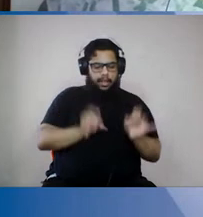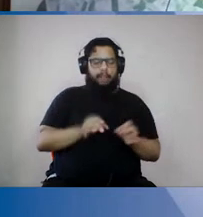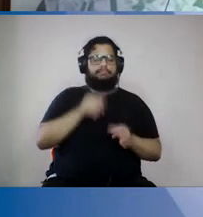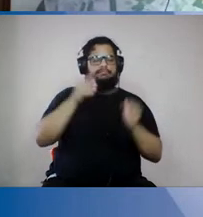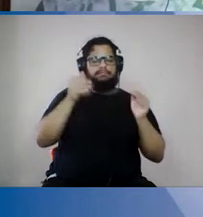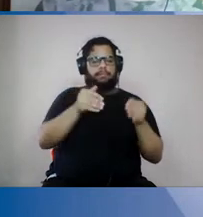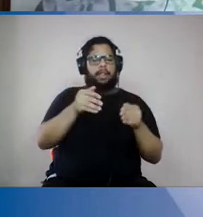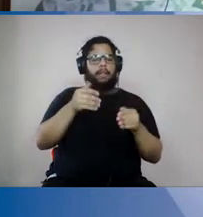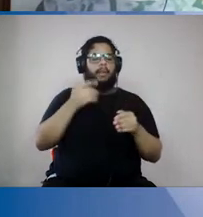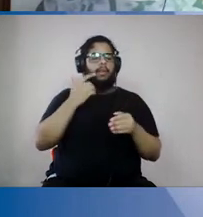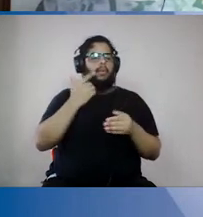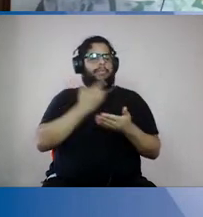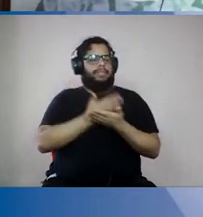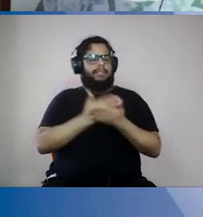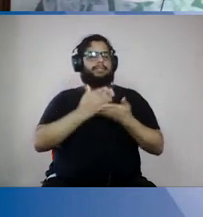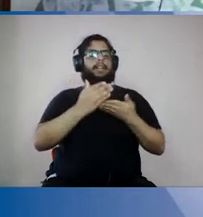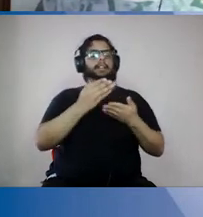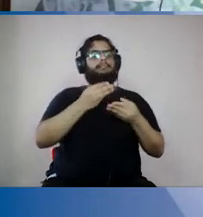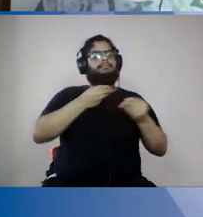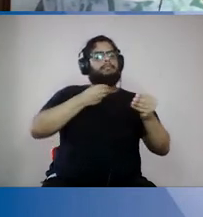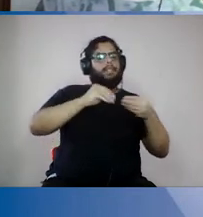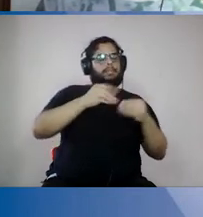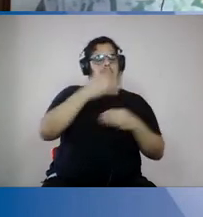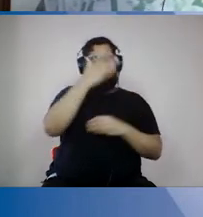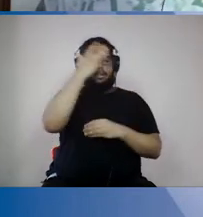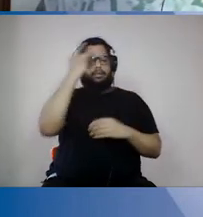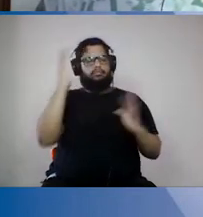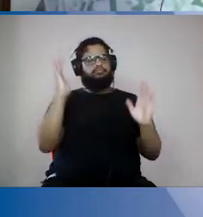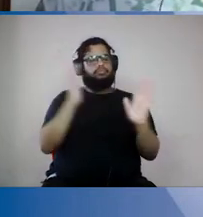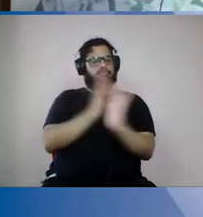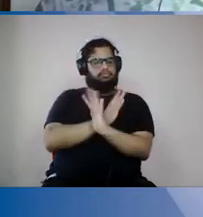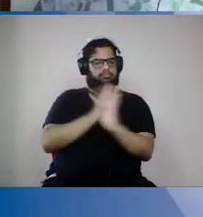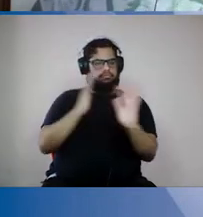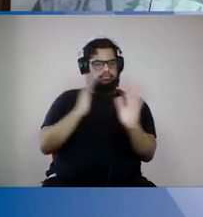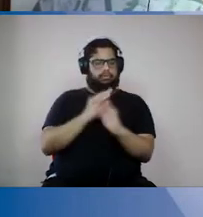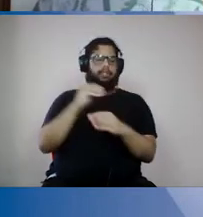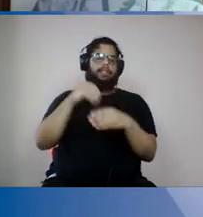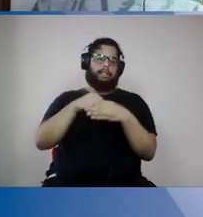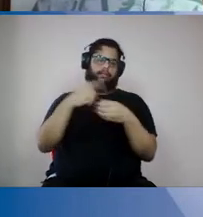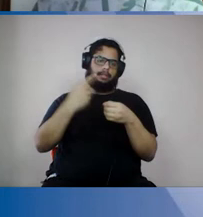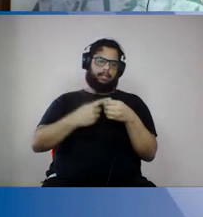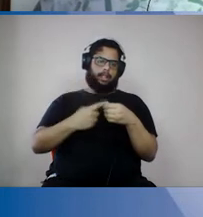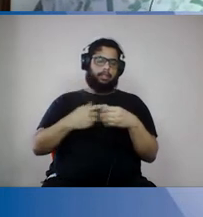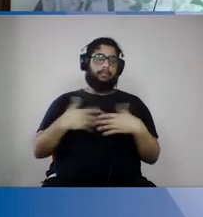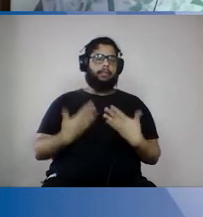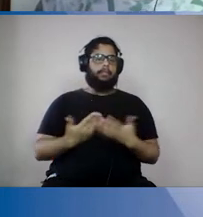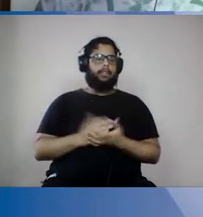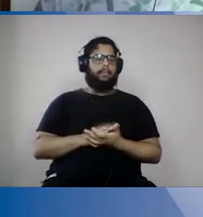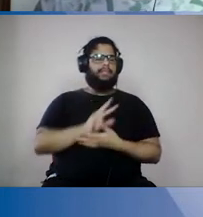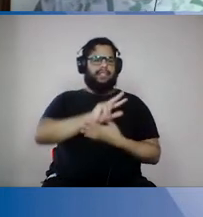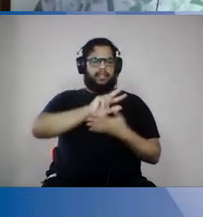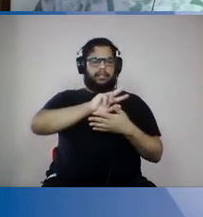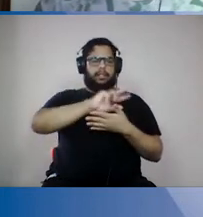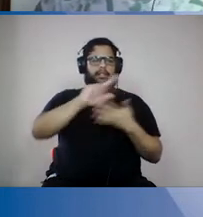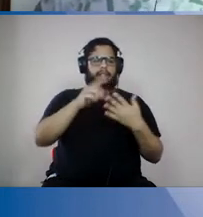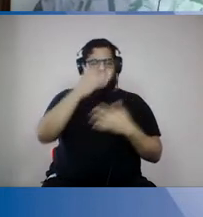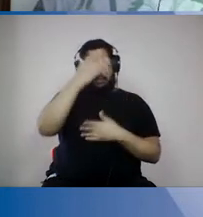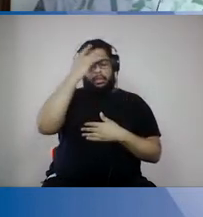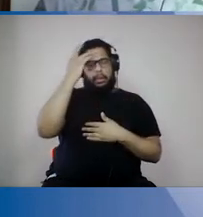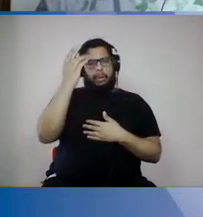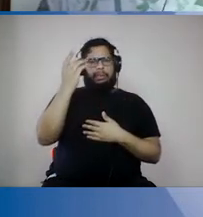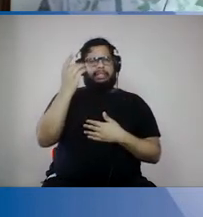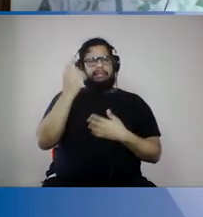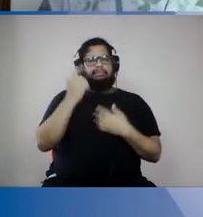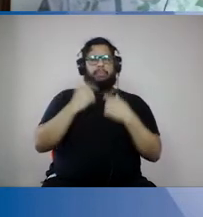começar a flexibilizar a circulação das pessoas na cidade. Uma coisa que muita gente engana